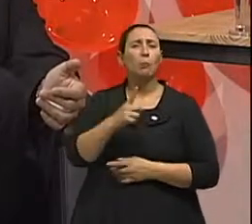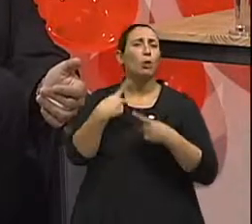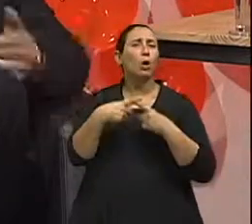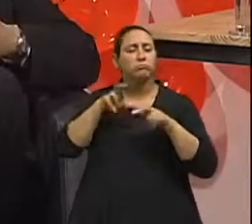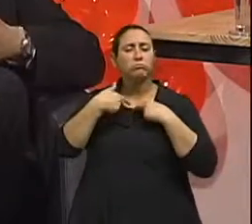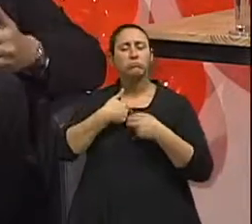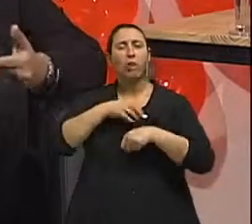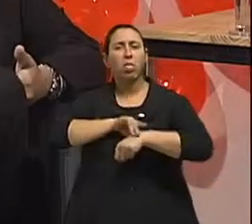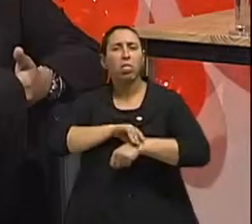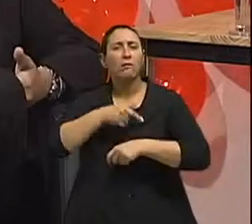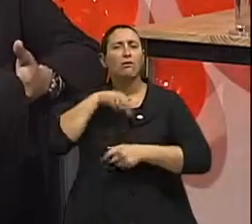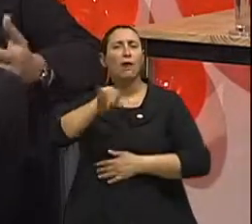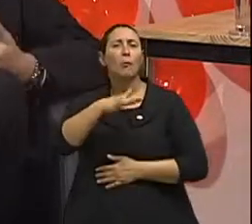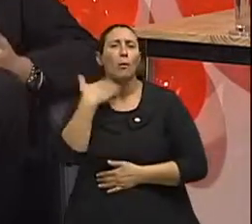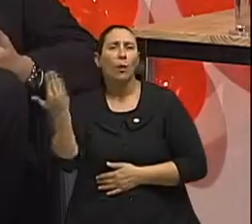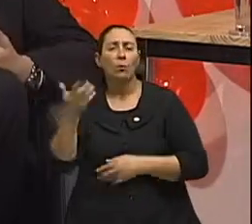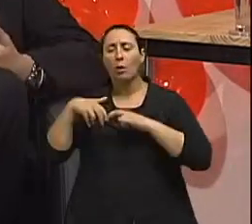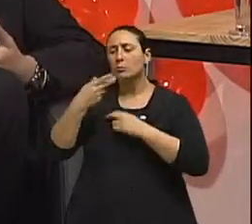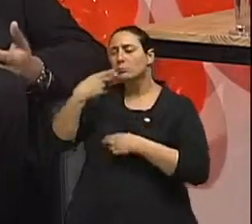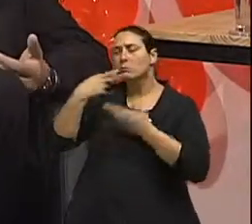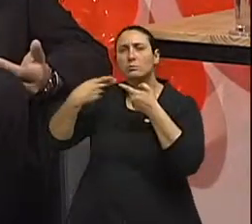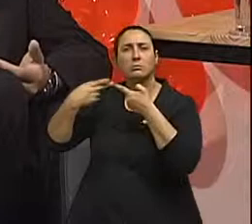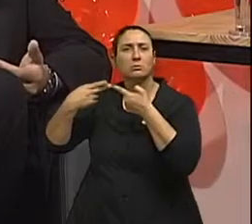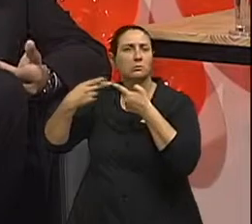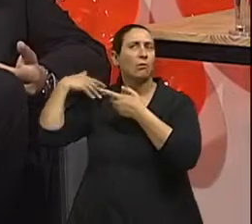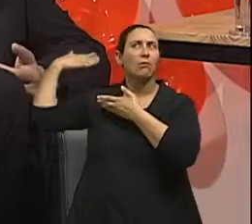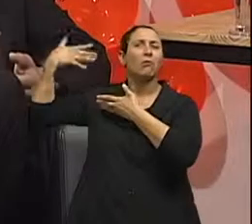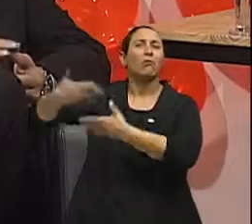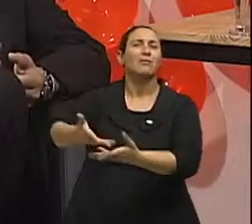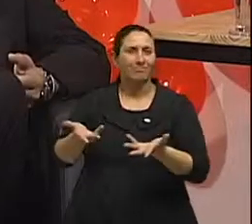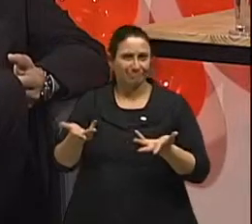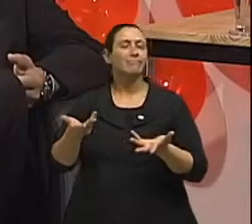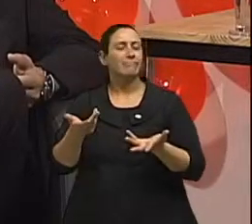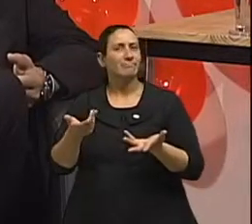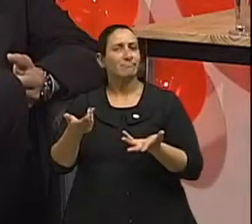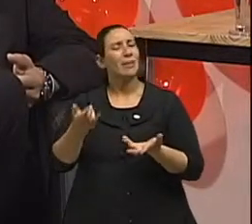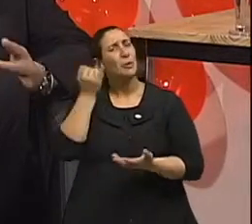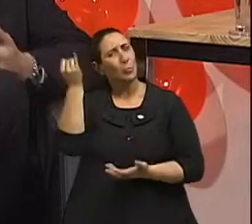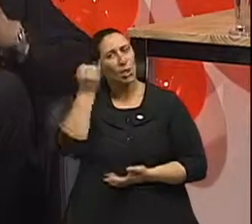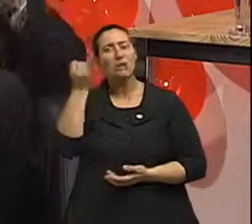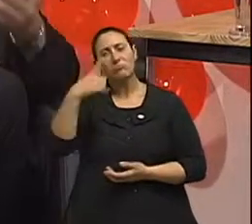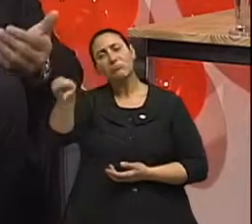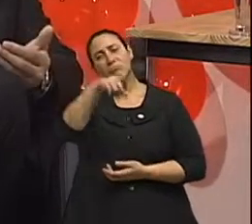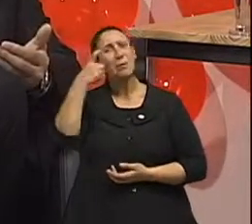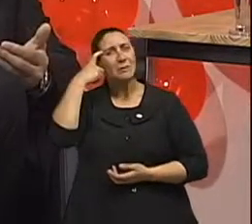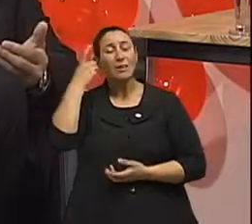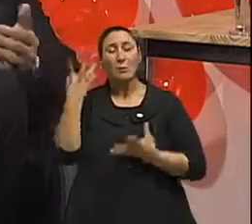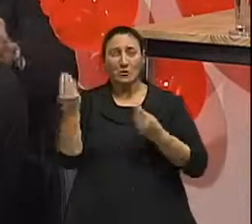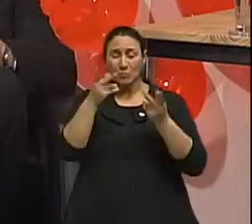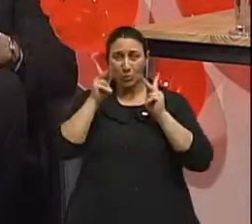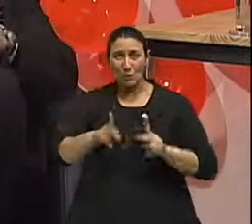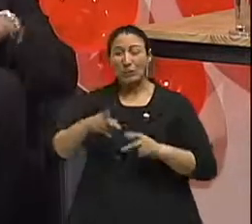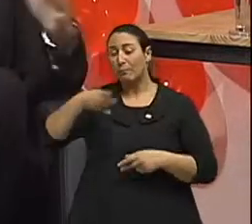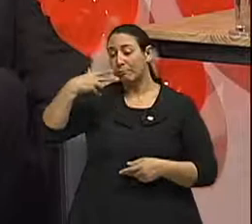sua família, porque não vão ter vida suficiente ou qualidade de vida suficiente para poder acompanhar. Então, é muito improvável que nós pegamos pacientes que fumaram muito